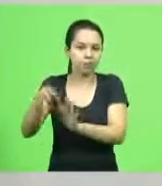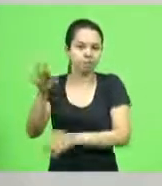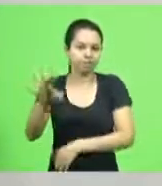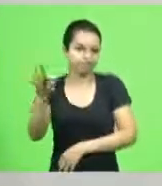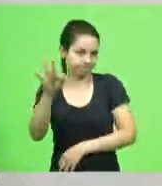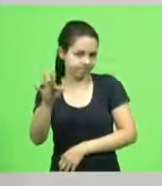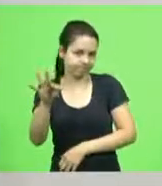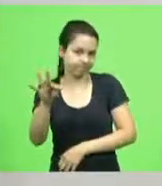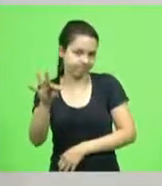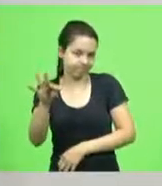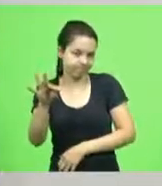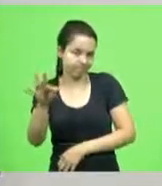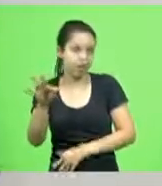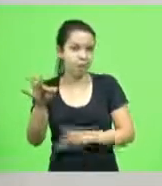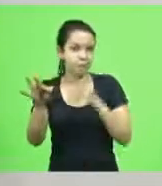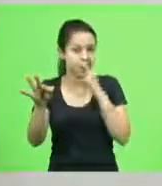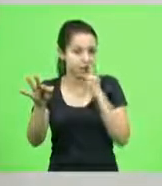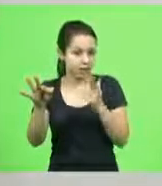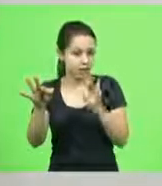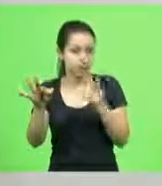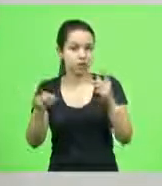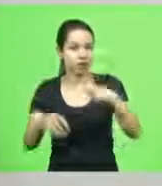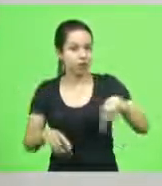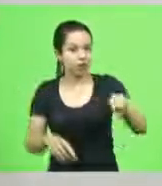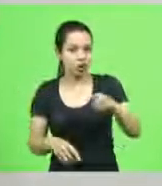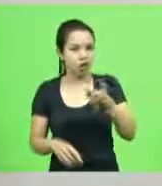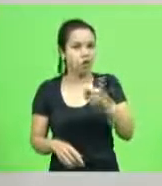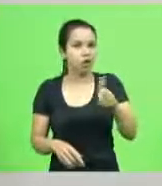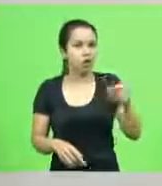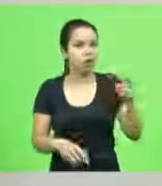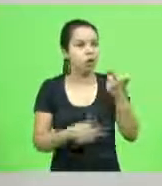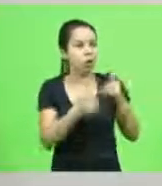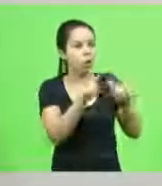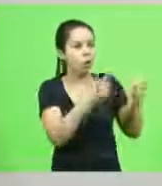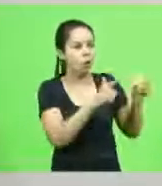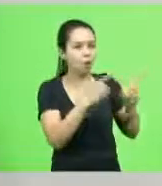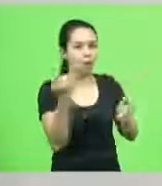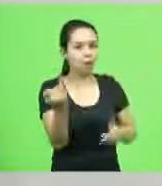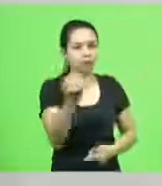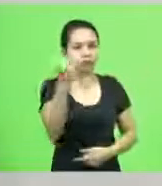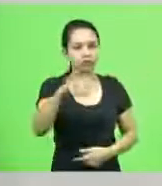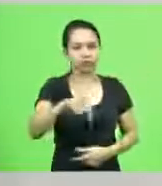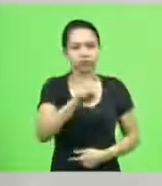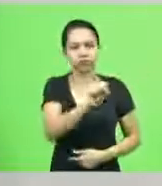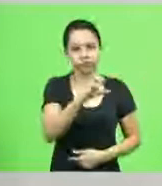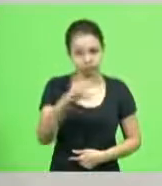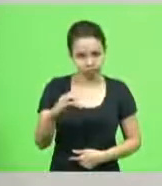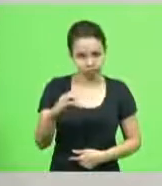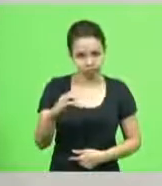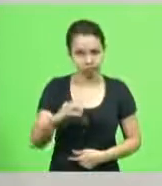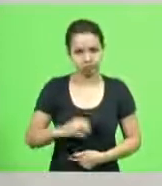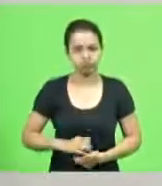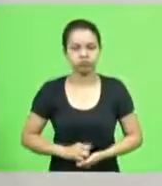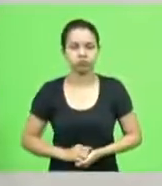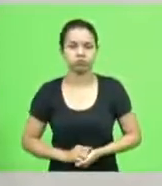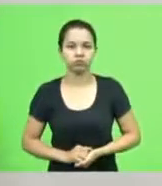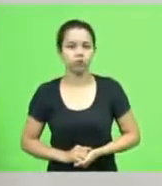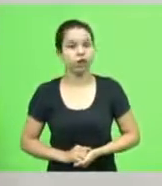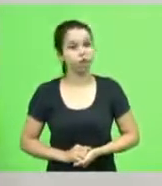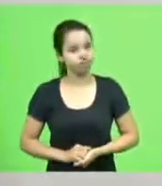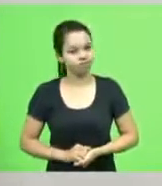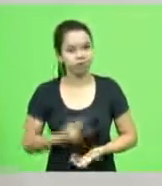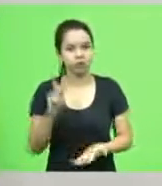gente não tivesse coisa para fazer em santa catarina e aí é verdade